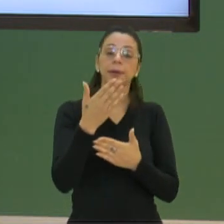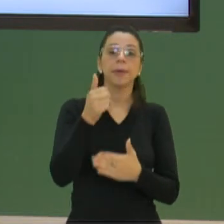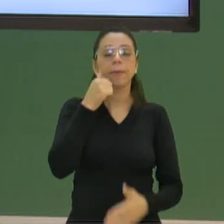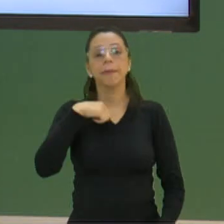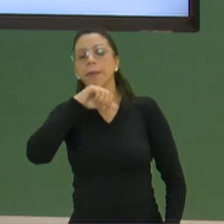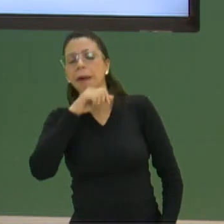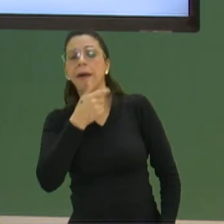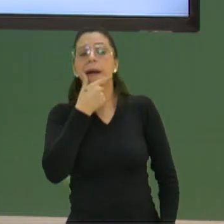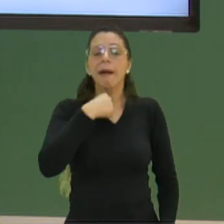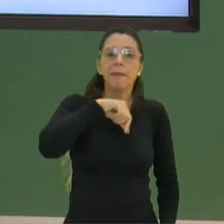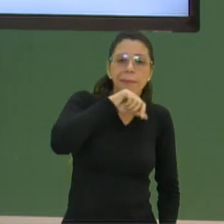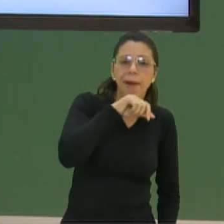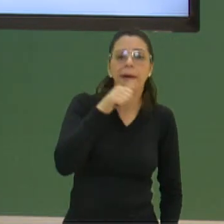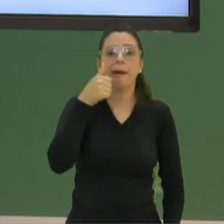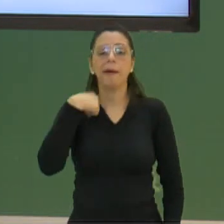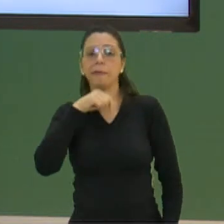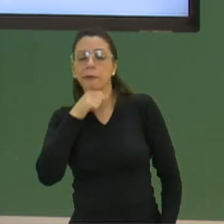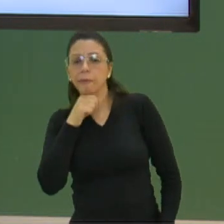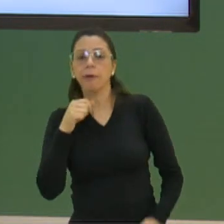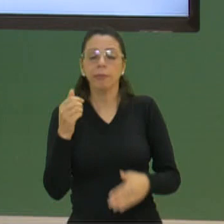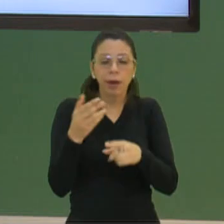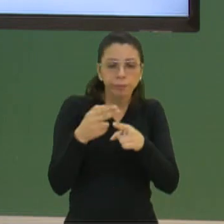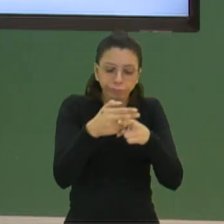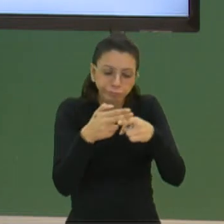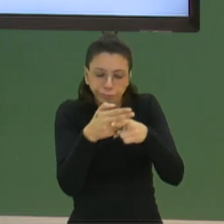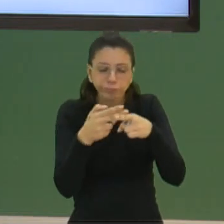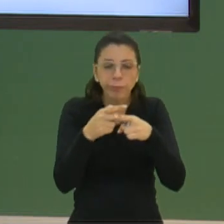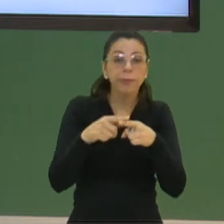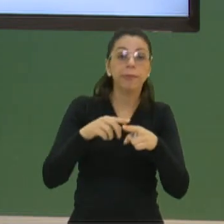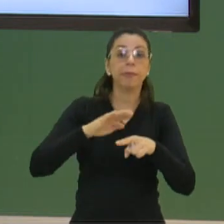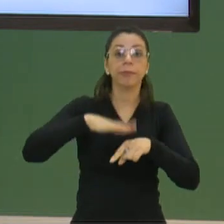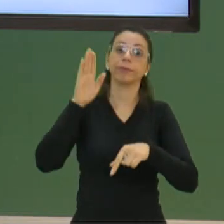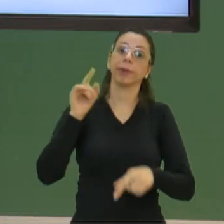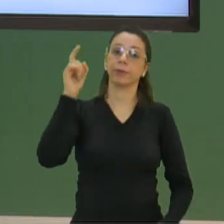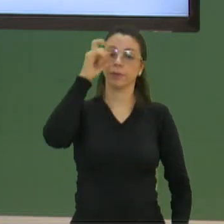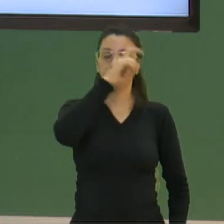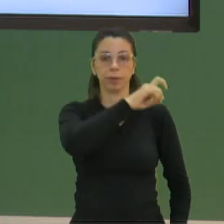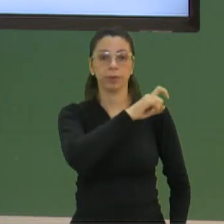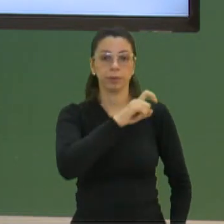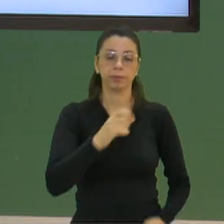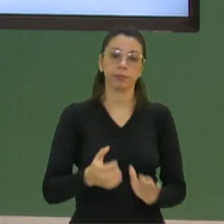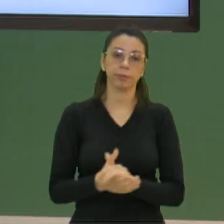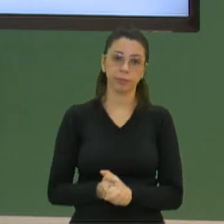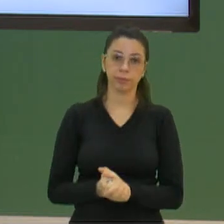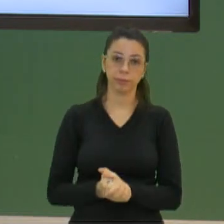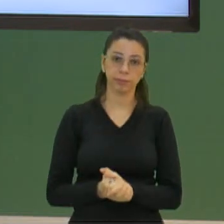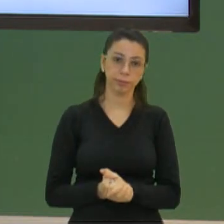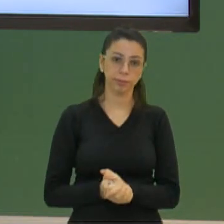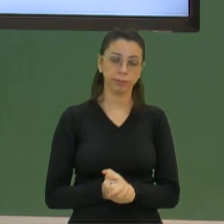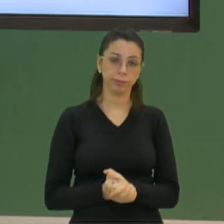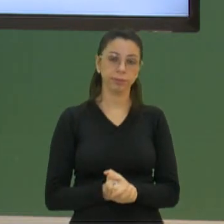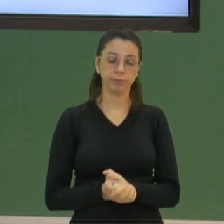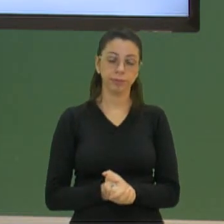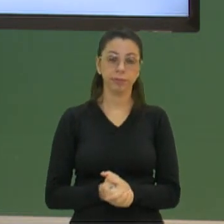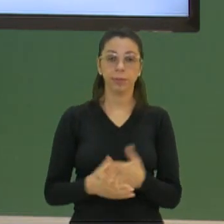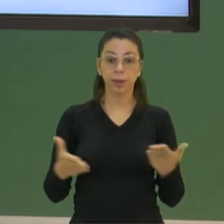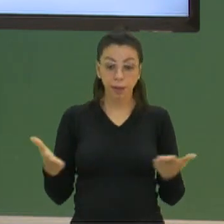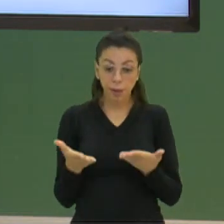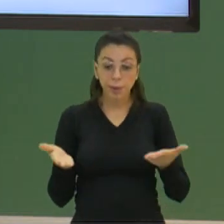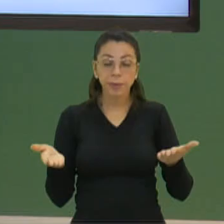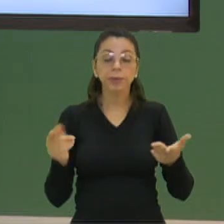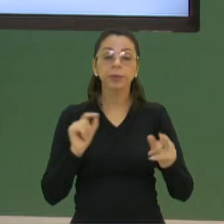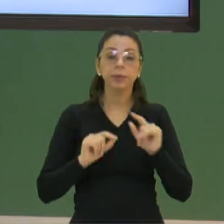você para ele fazer esse corte mais difícil. Você pode ajudar fazendo outros cortes mais simples. Nesse momento,